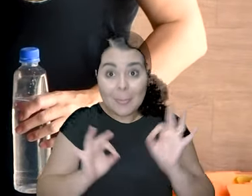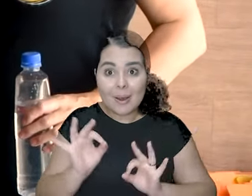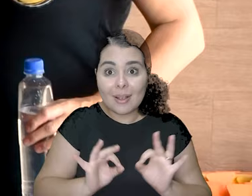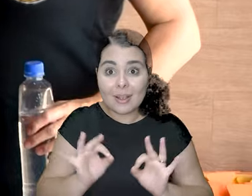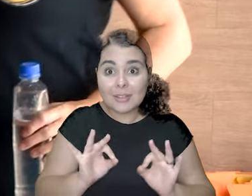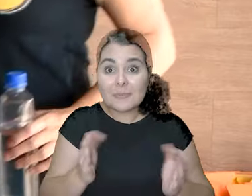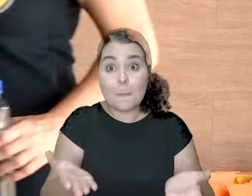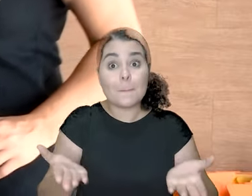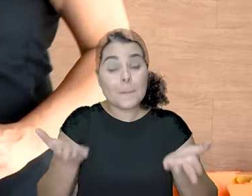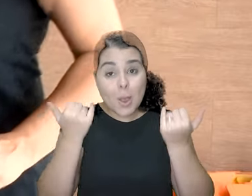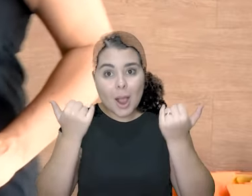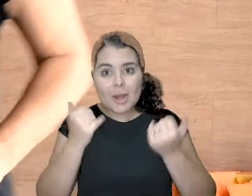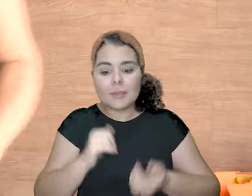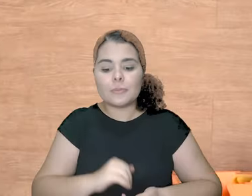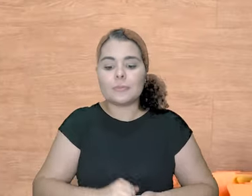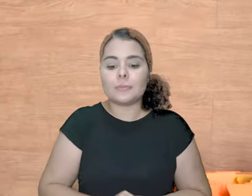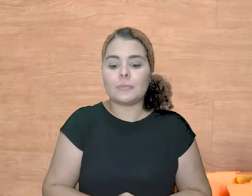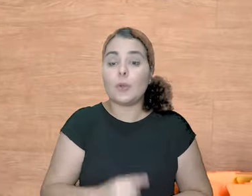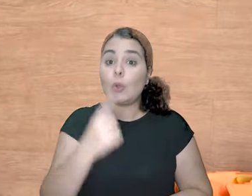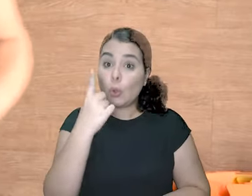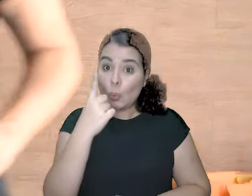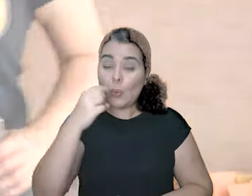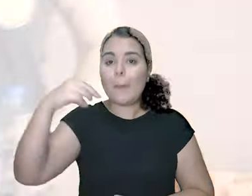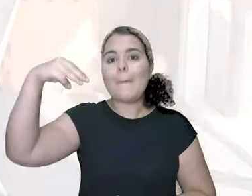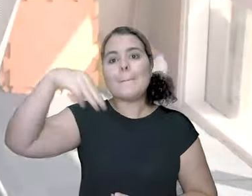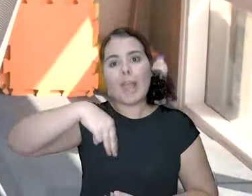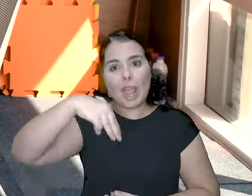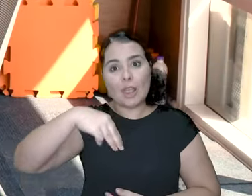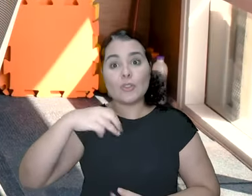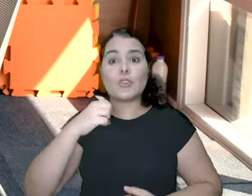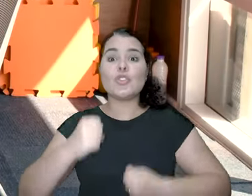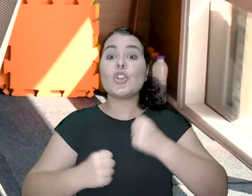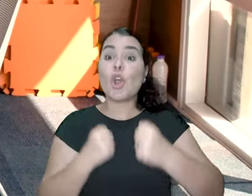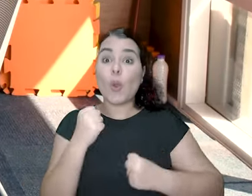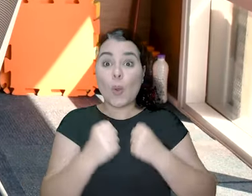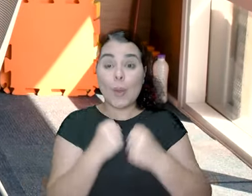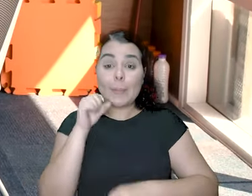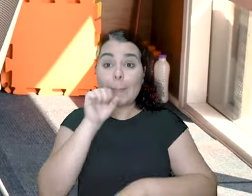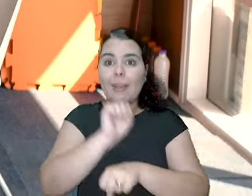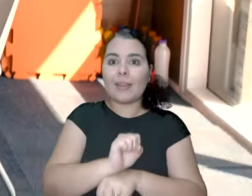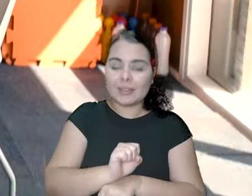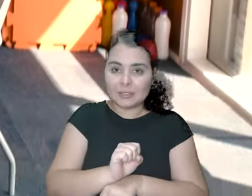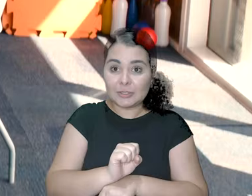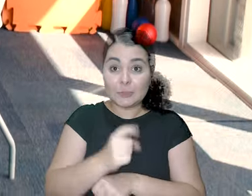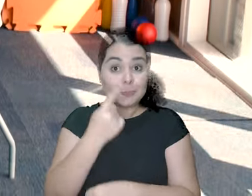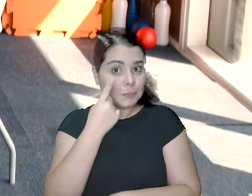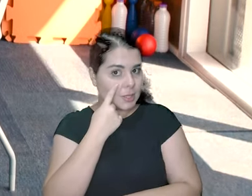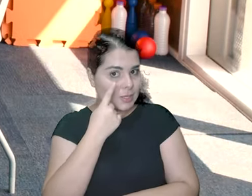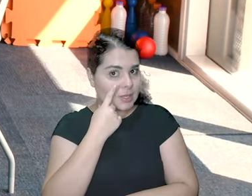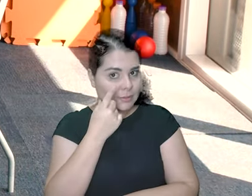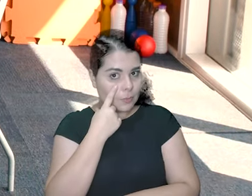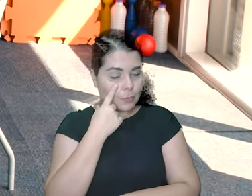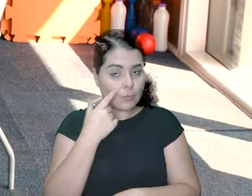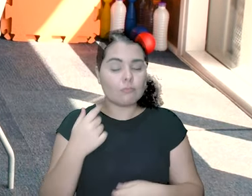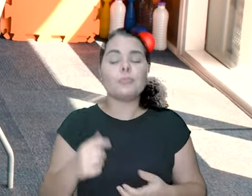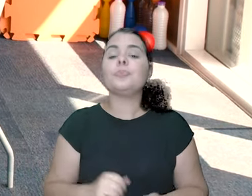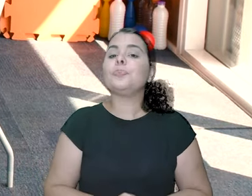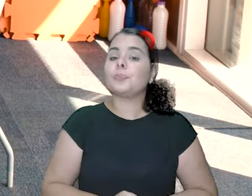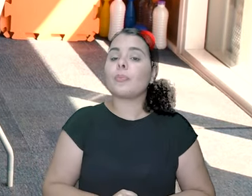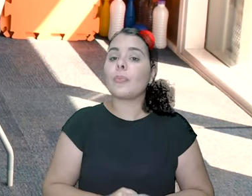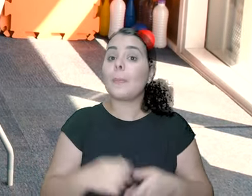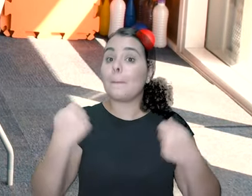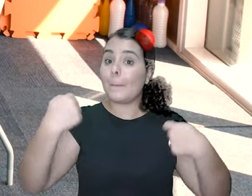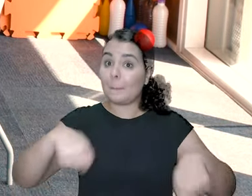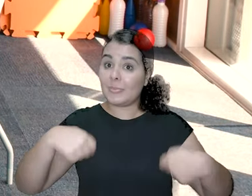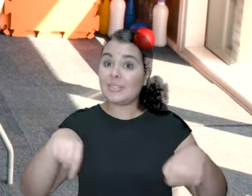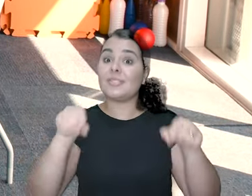a sua cadeira. Preparados? Bora! Um minuto de corrida estacionária. Preste atenção